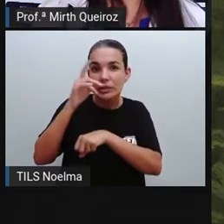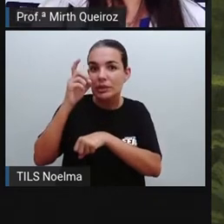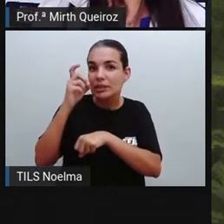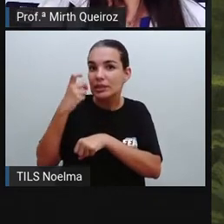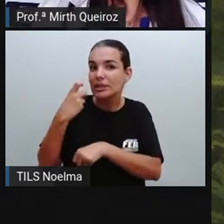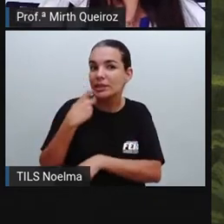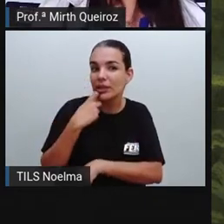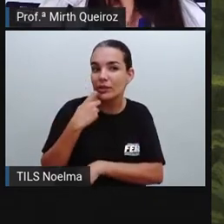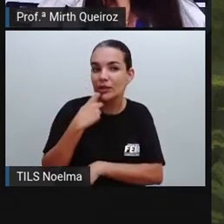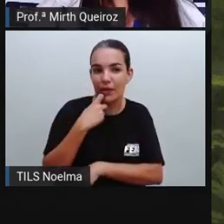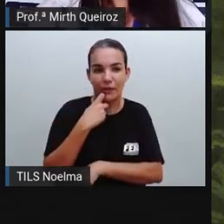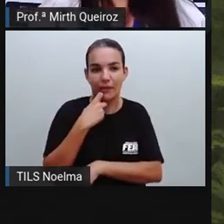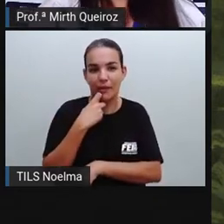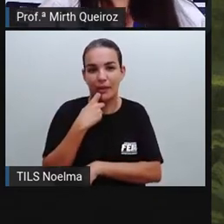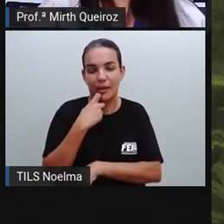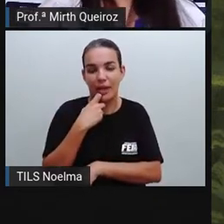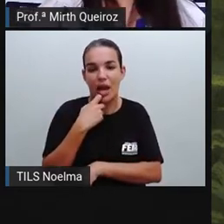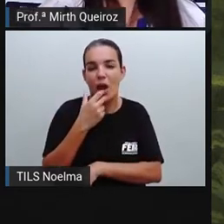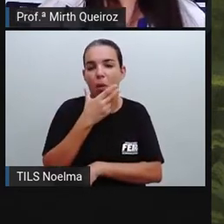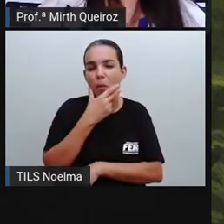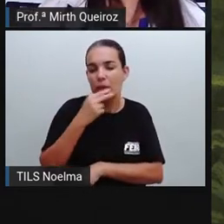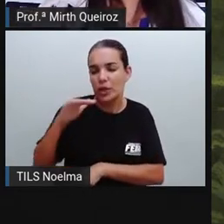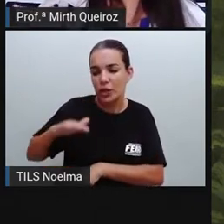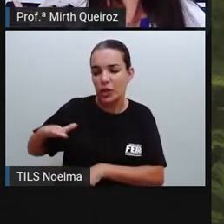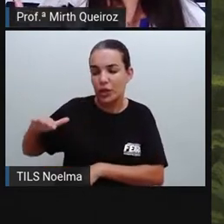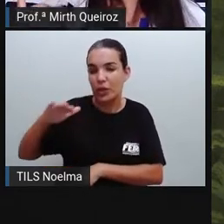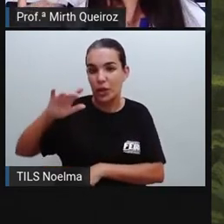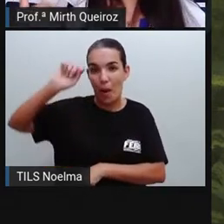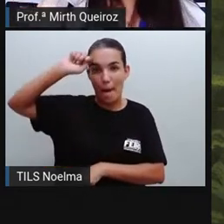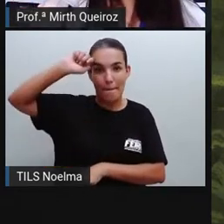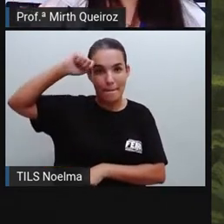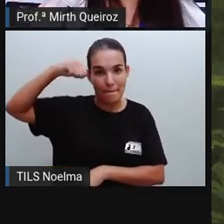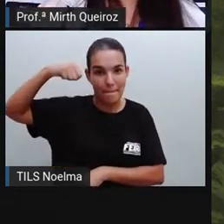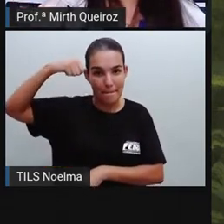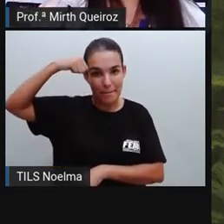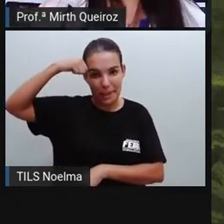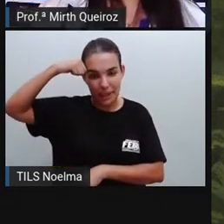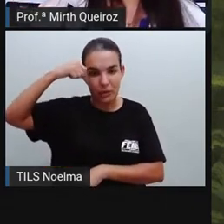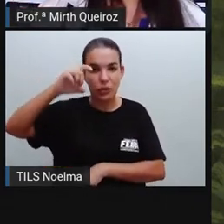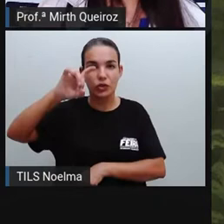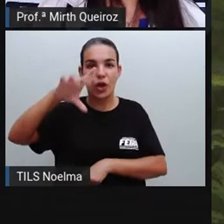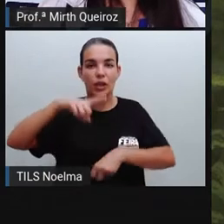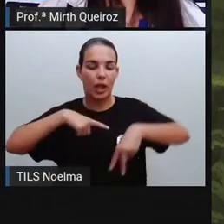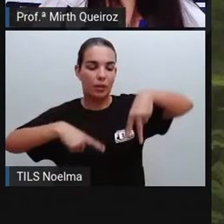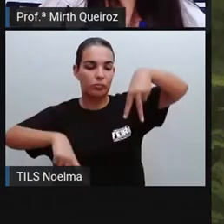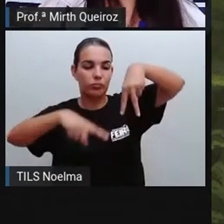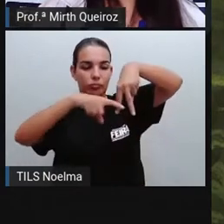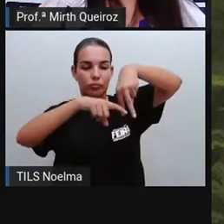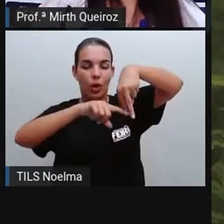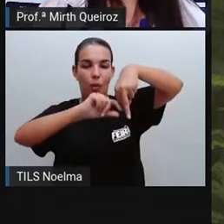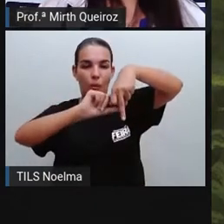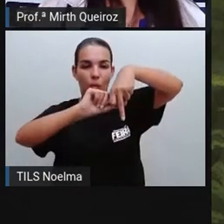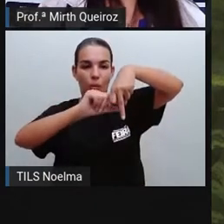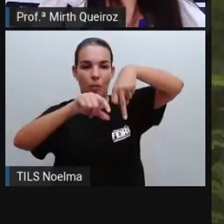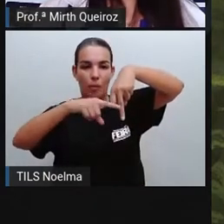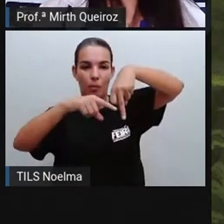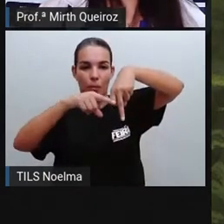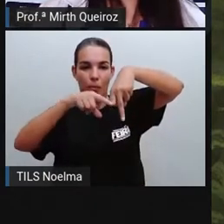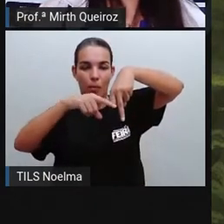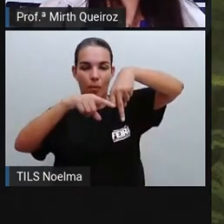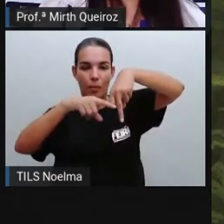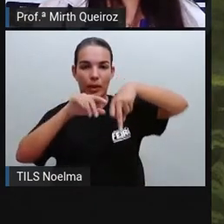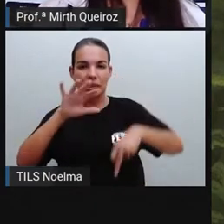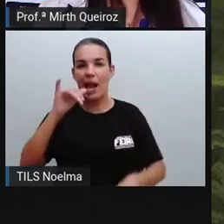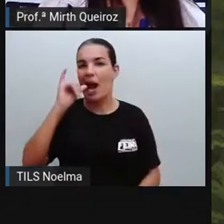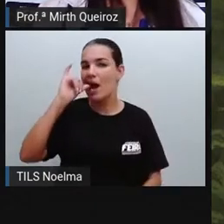Ele é um moleque negrinho. Ele apresenta uma perna só, gorro vermelho, cachimbo na